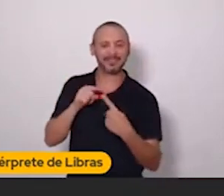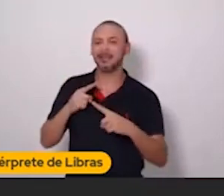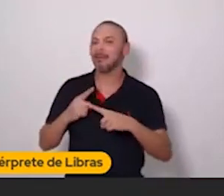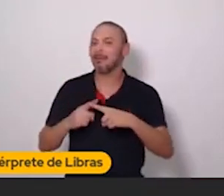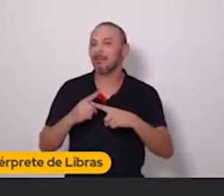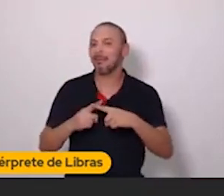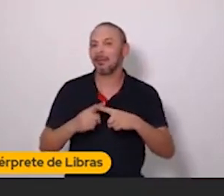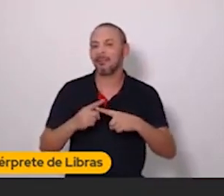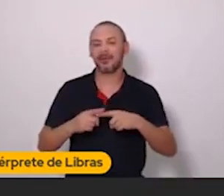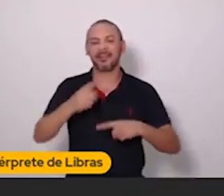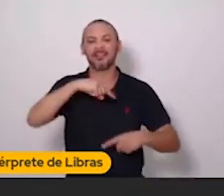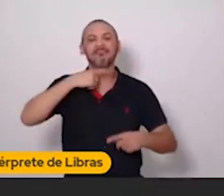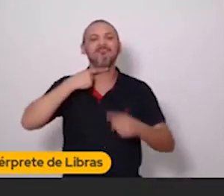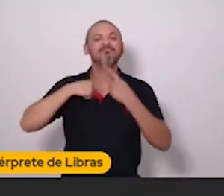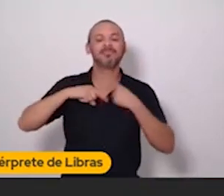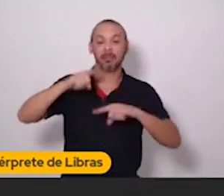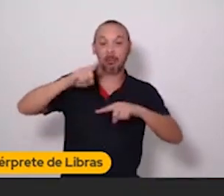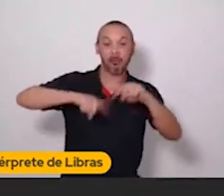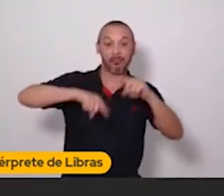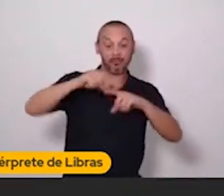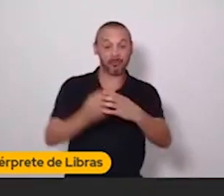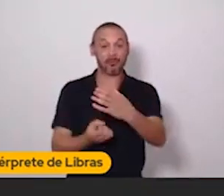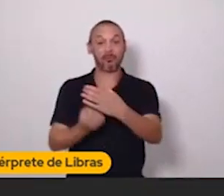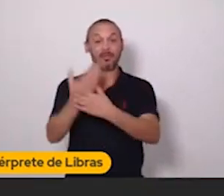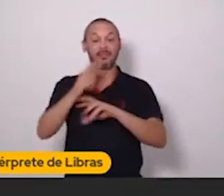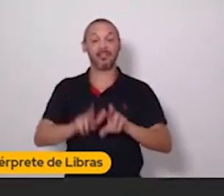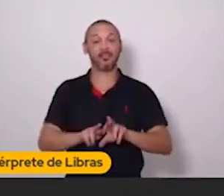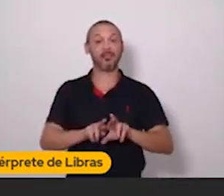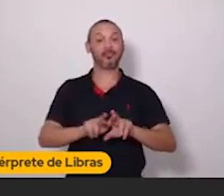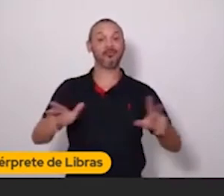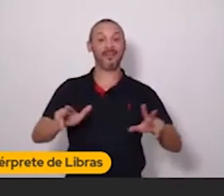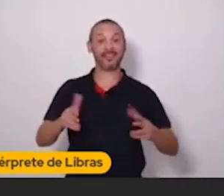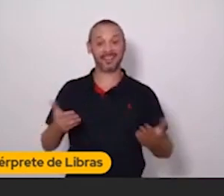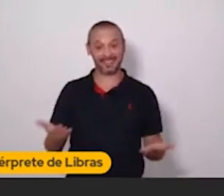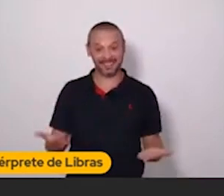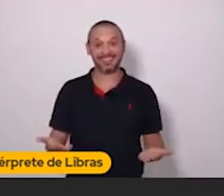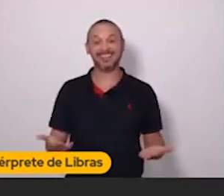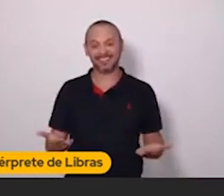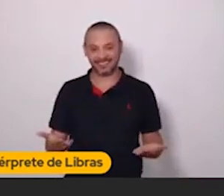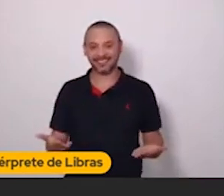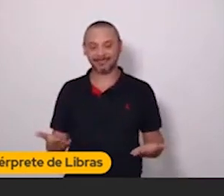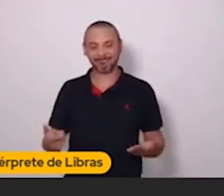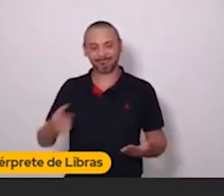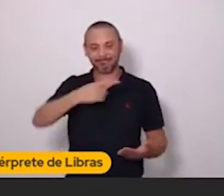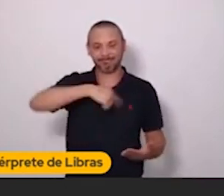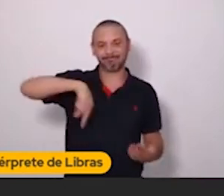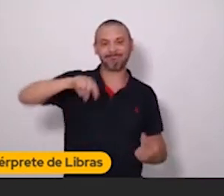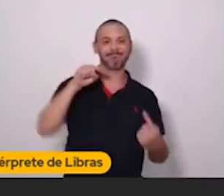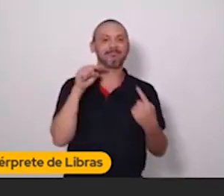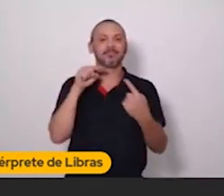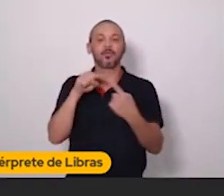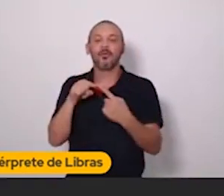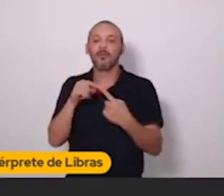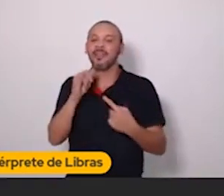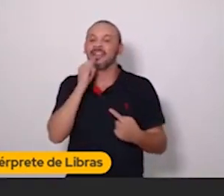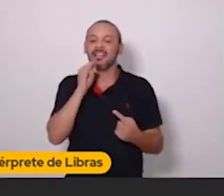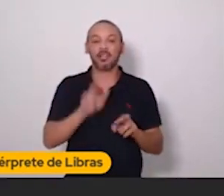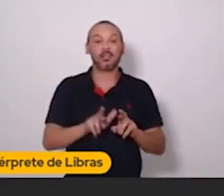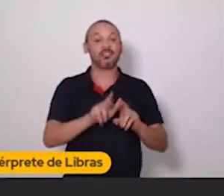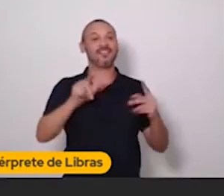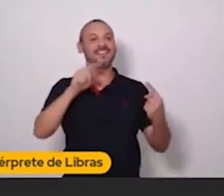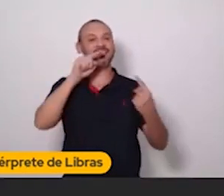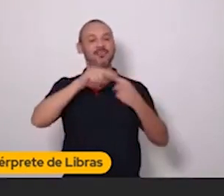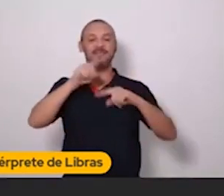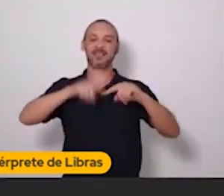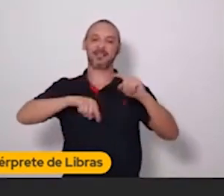Porque a gente cria produtos que a gente considera diferentões, é o que a gente chama de nosso diferencial.